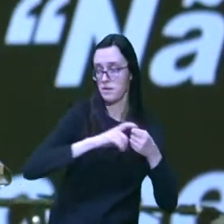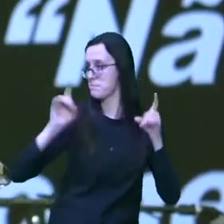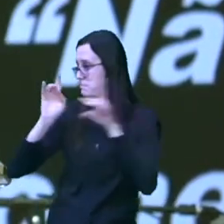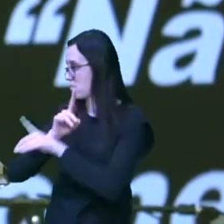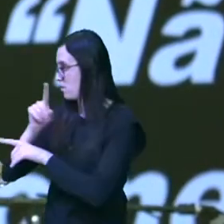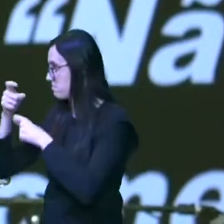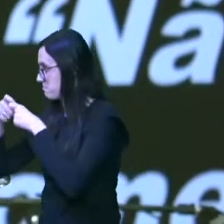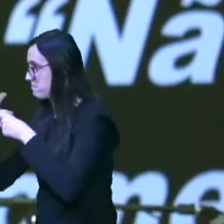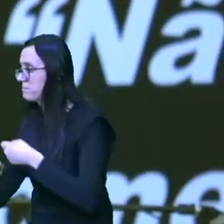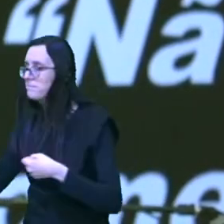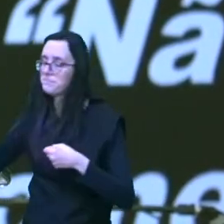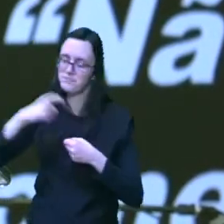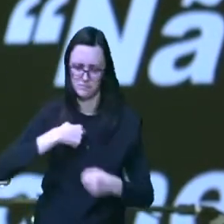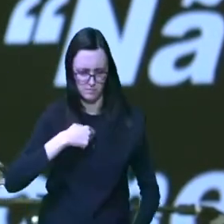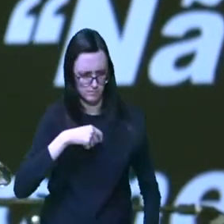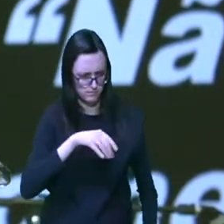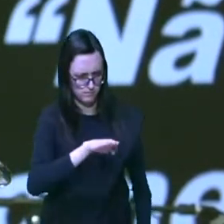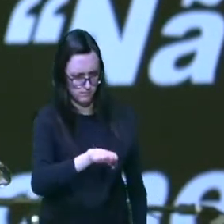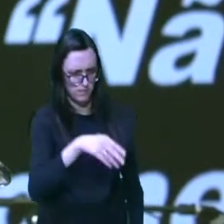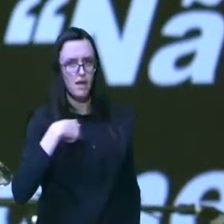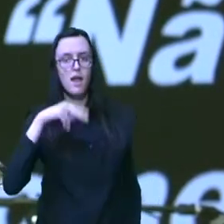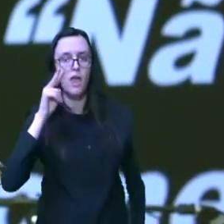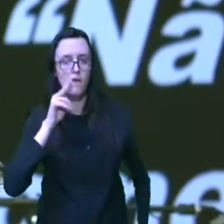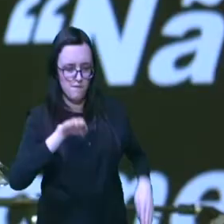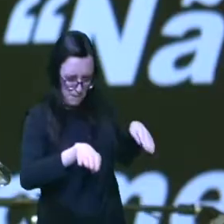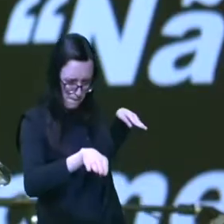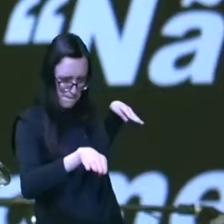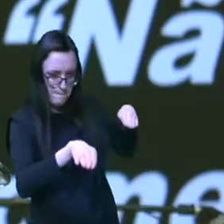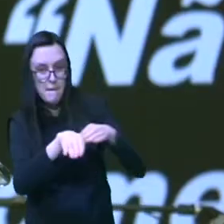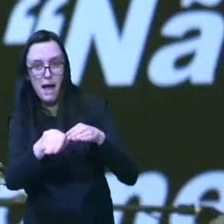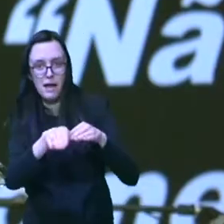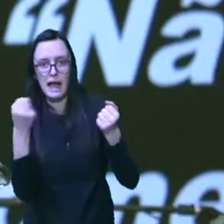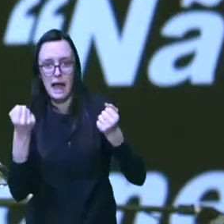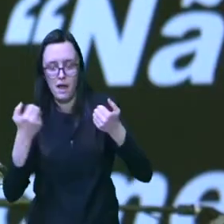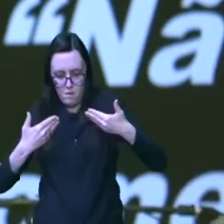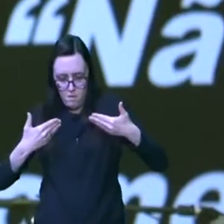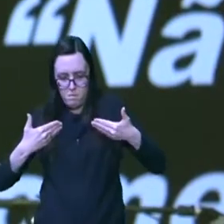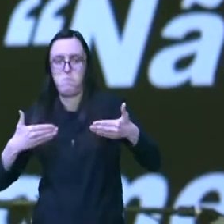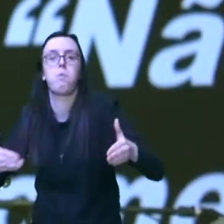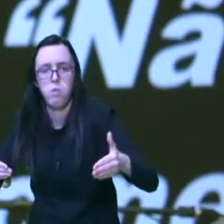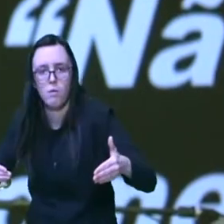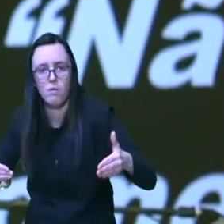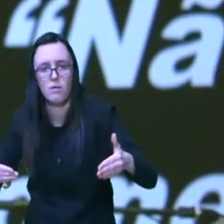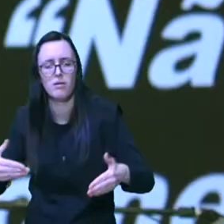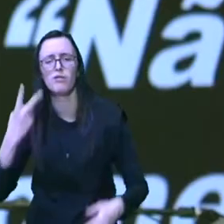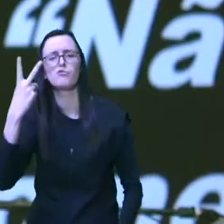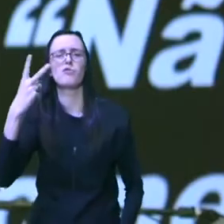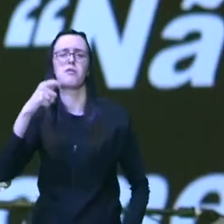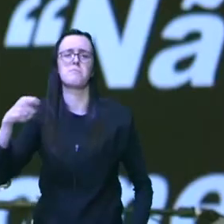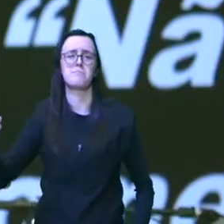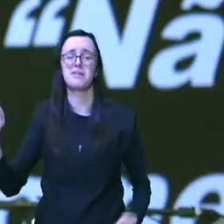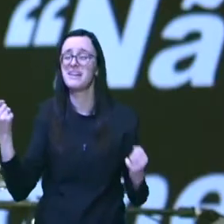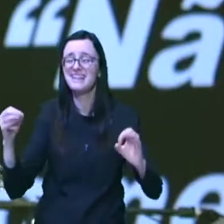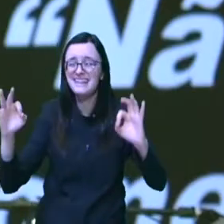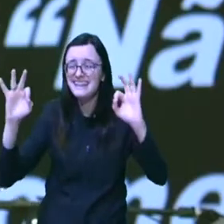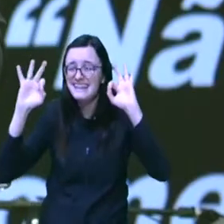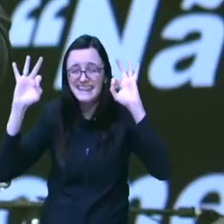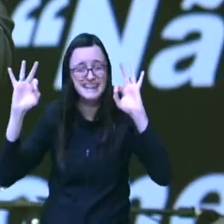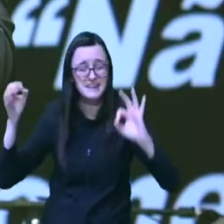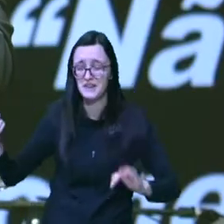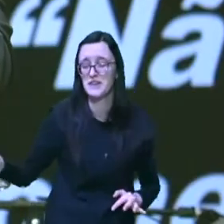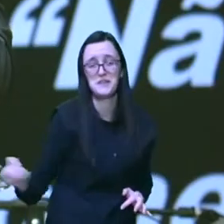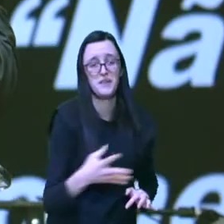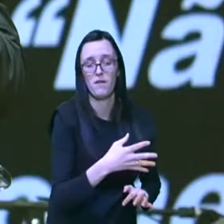alguém tinha batido na traseira e afundado a traseira do meu carro com um ou dois meses de uso zero quilômetro